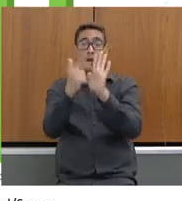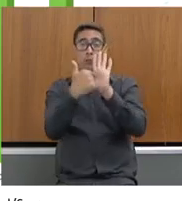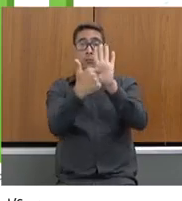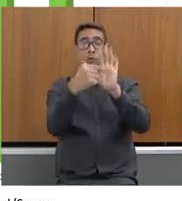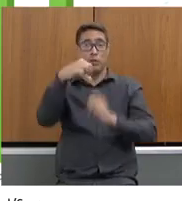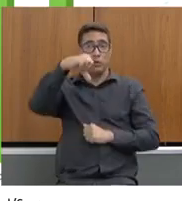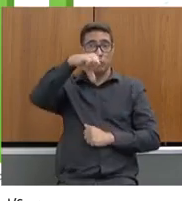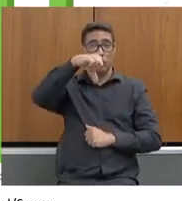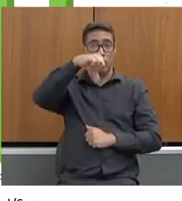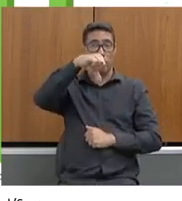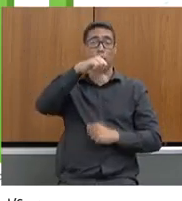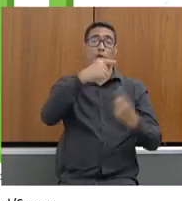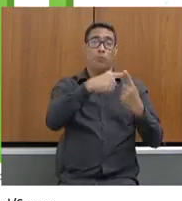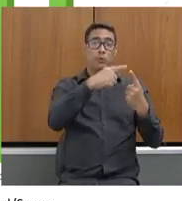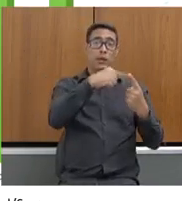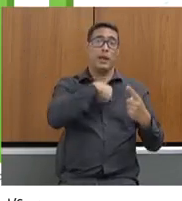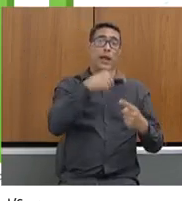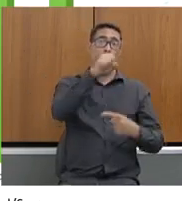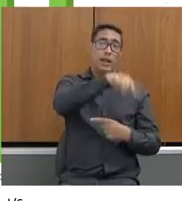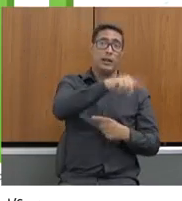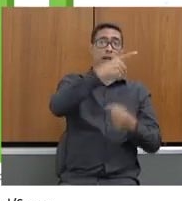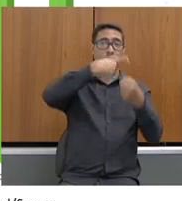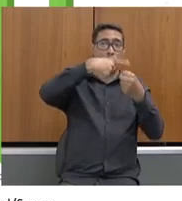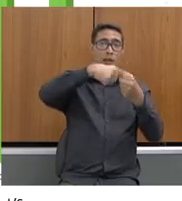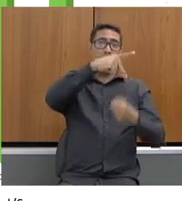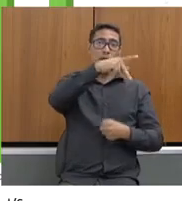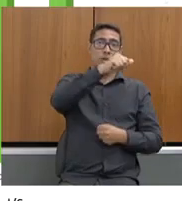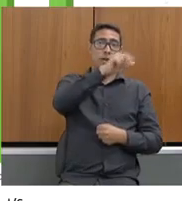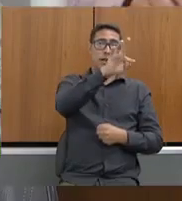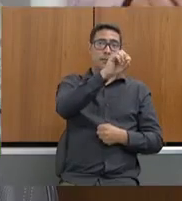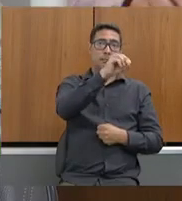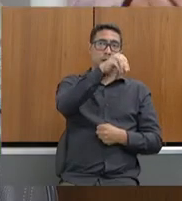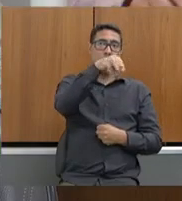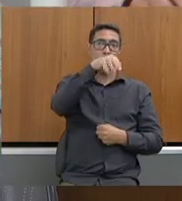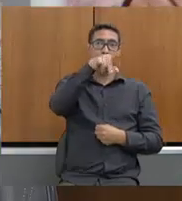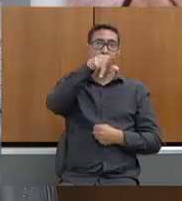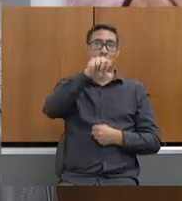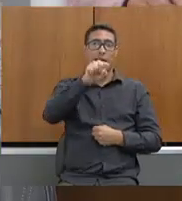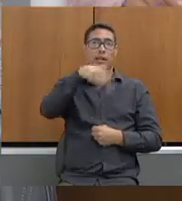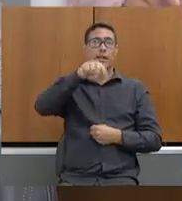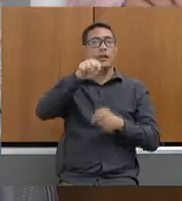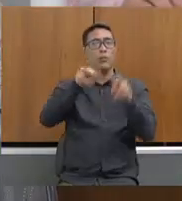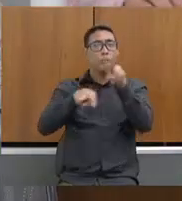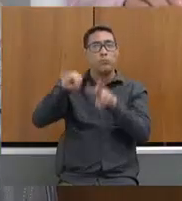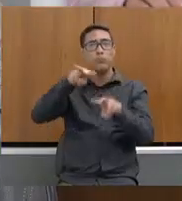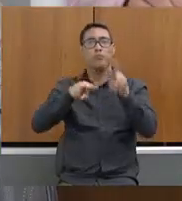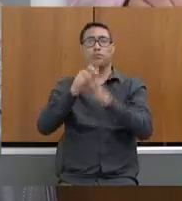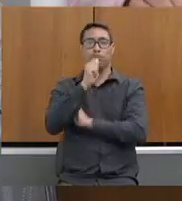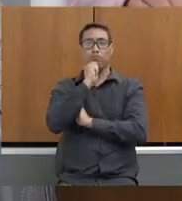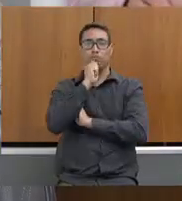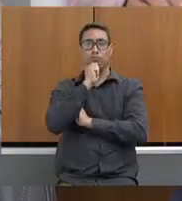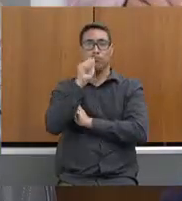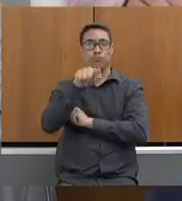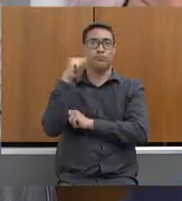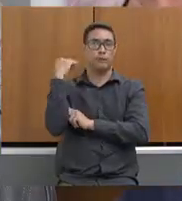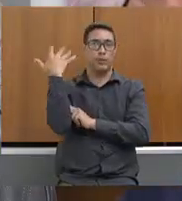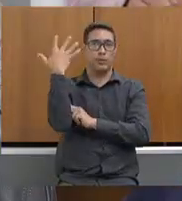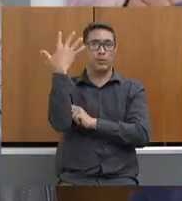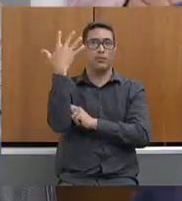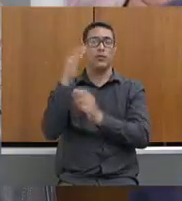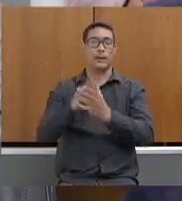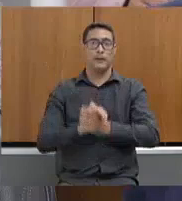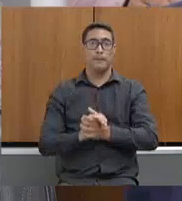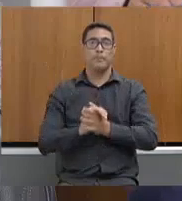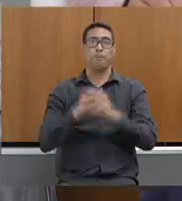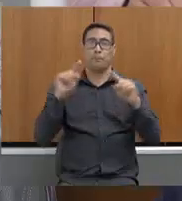superintendências de Patos de Minas, ela ainda não analisa na plenitude o licenciamento ambiental. A